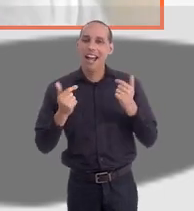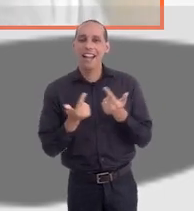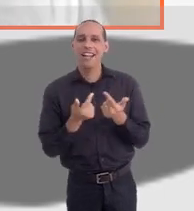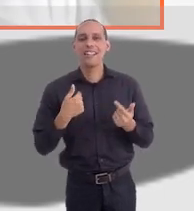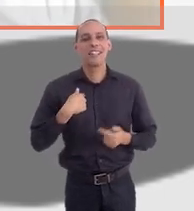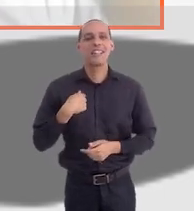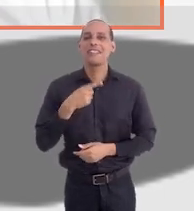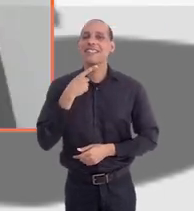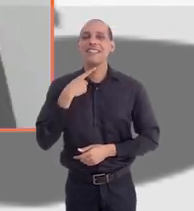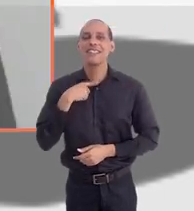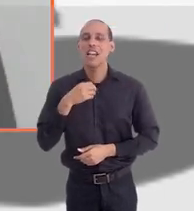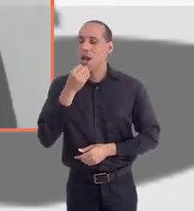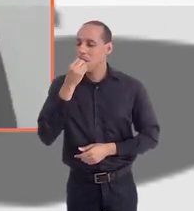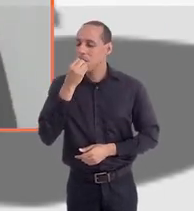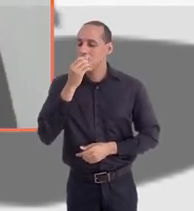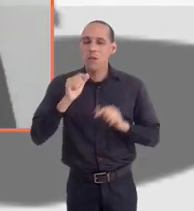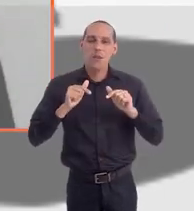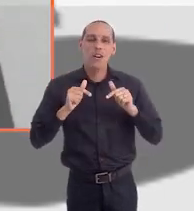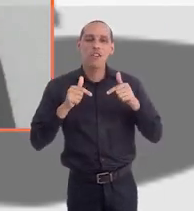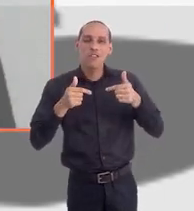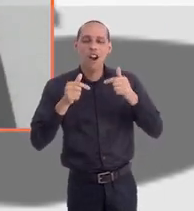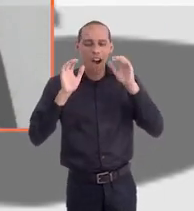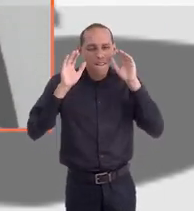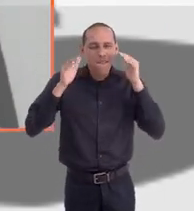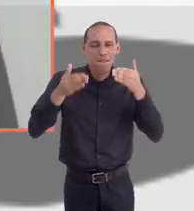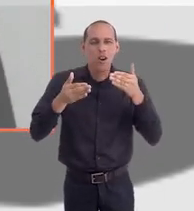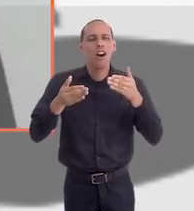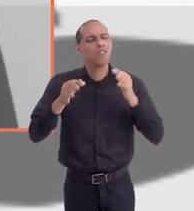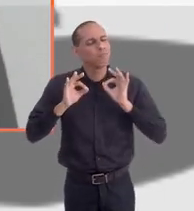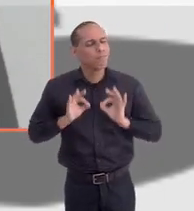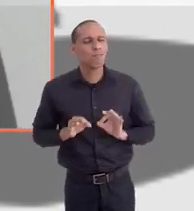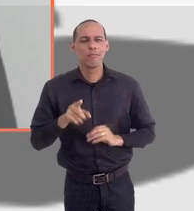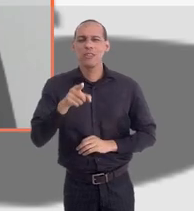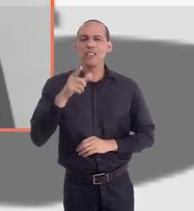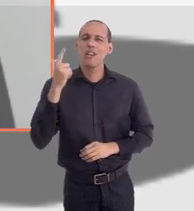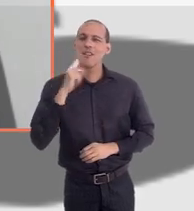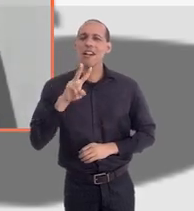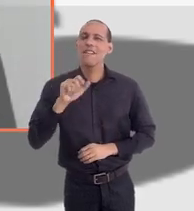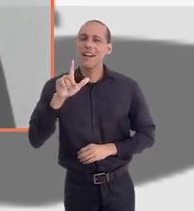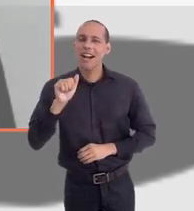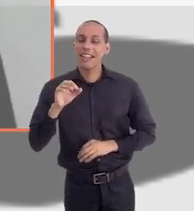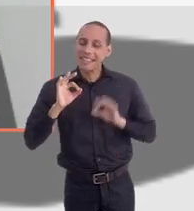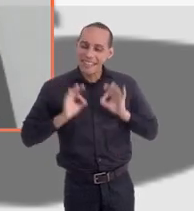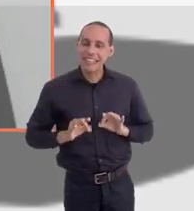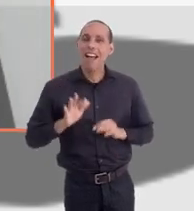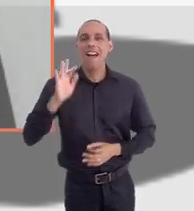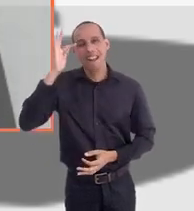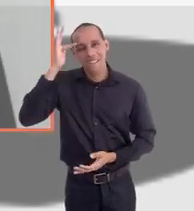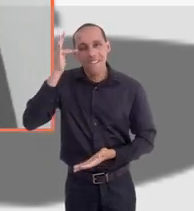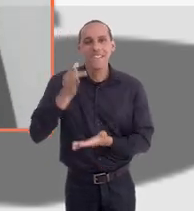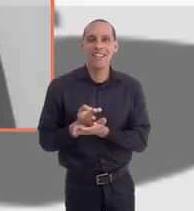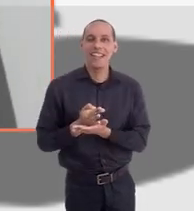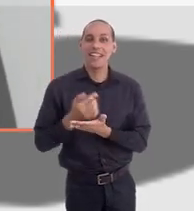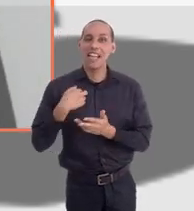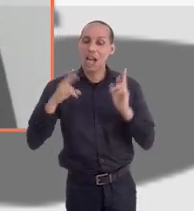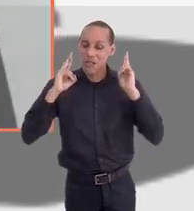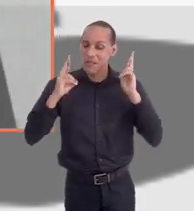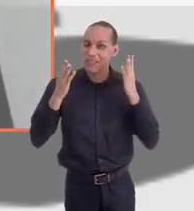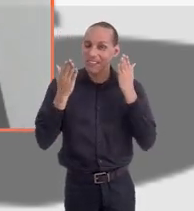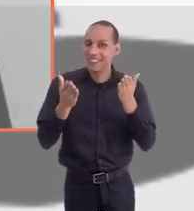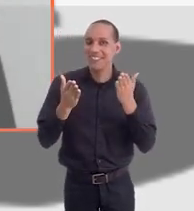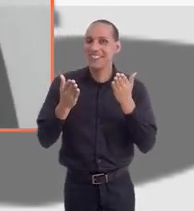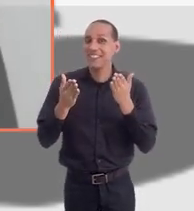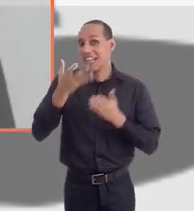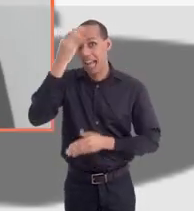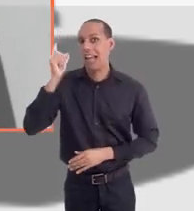você uma boa sorte. Vá com foco, vá com disciplina. Essa vaga vai ser sua. Tenha fé e tenha certeza disso. Eu estou na sua torcida.